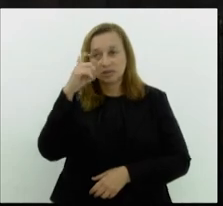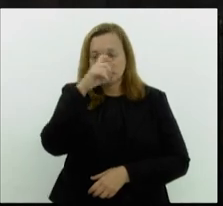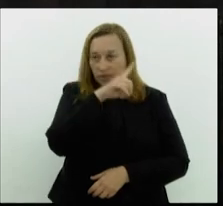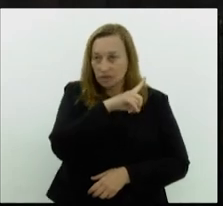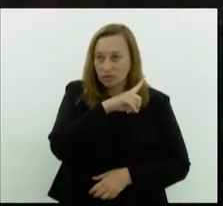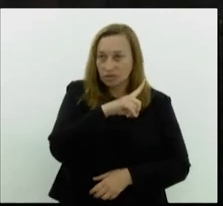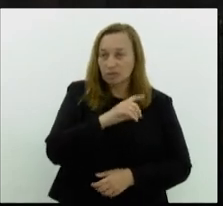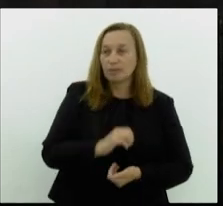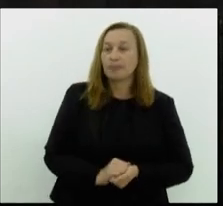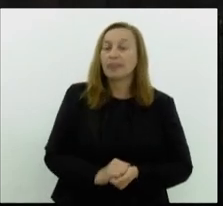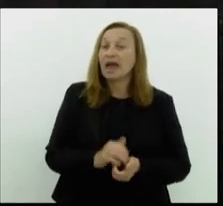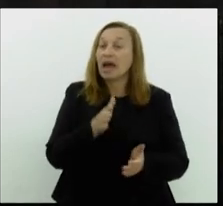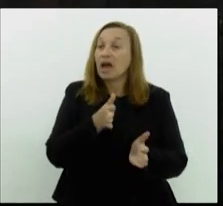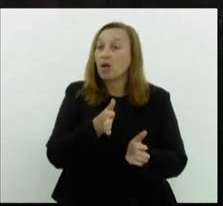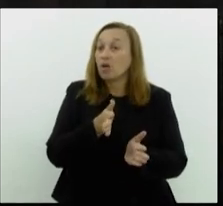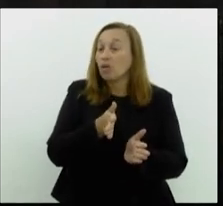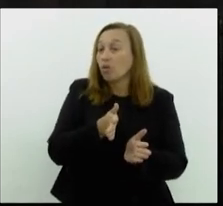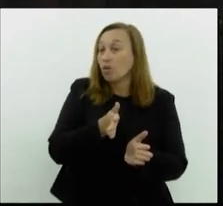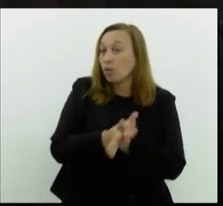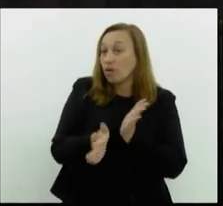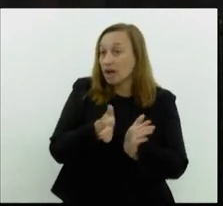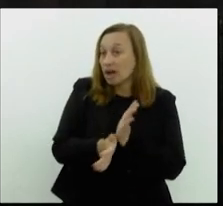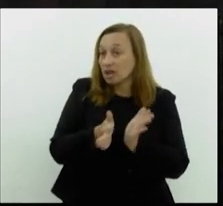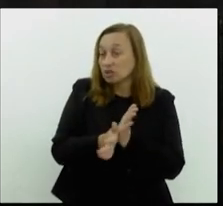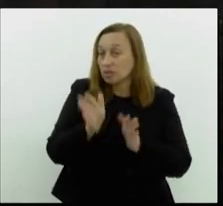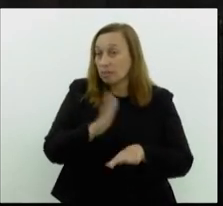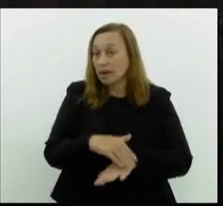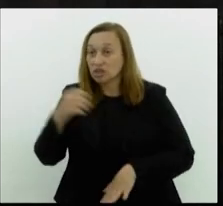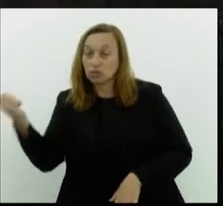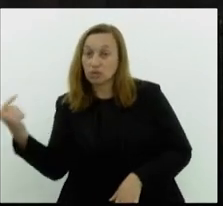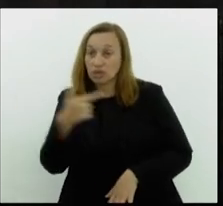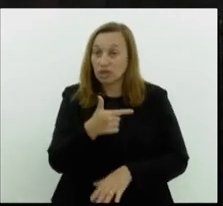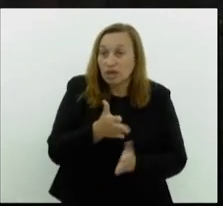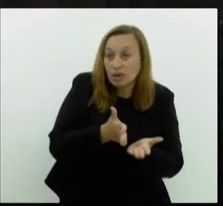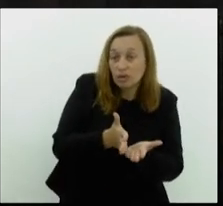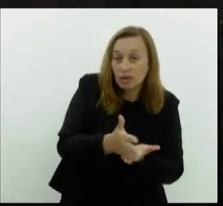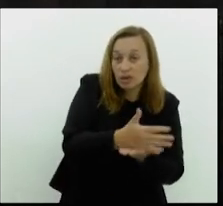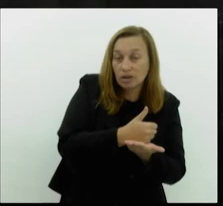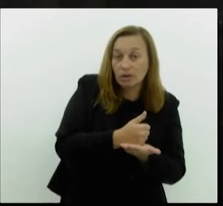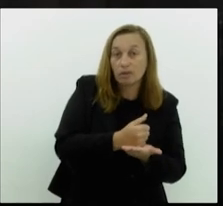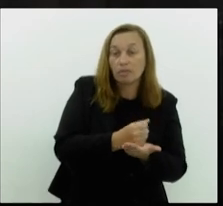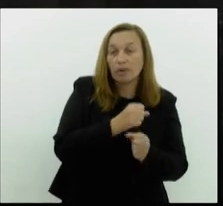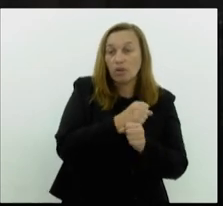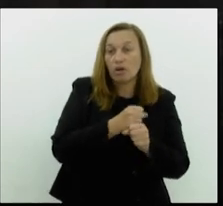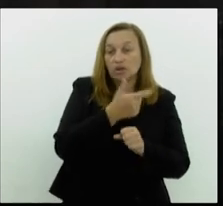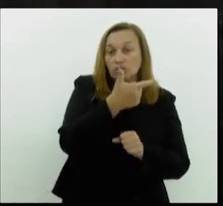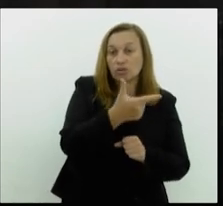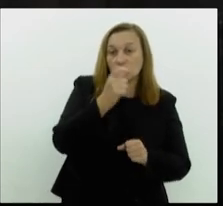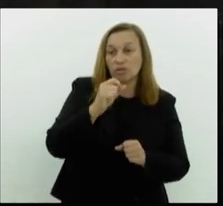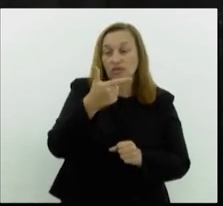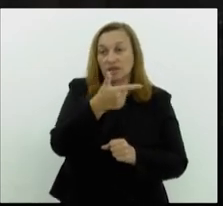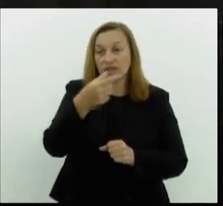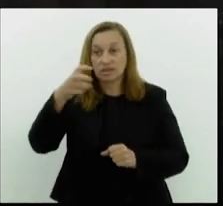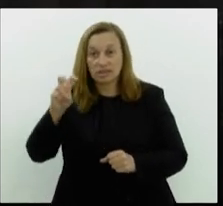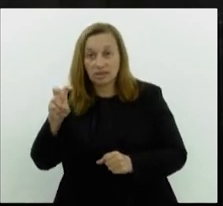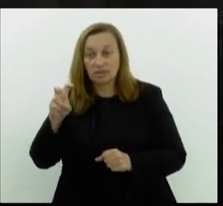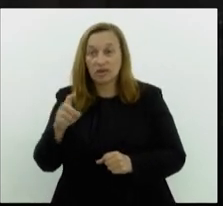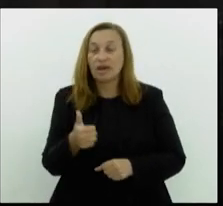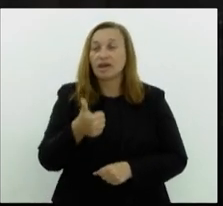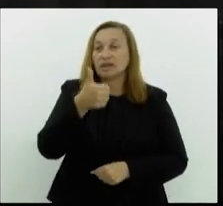isto é, a despesa maior que a receita, para 2025, é de 13